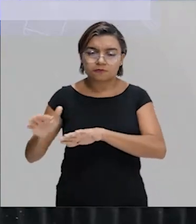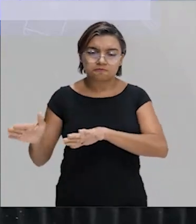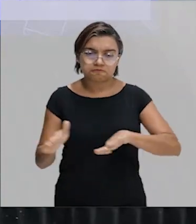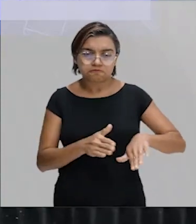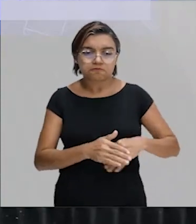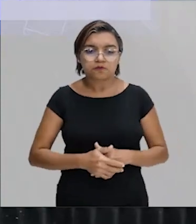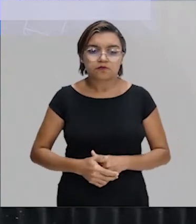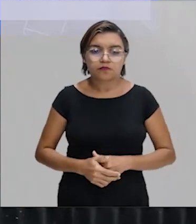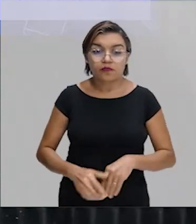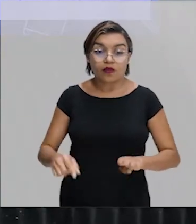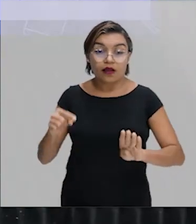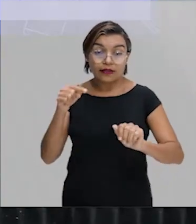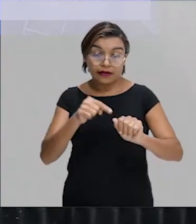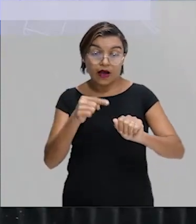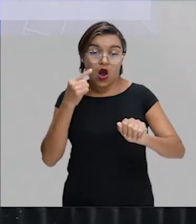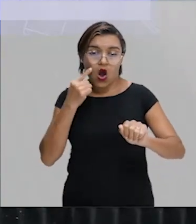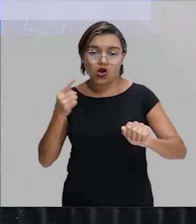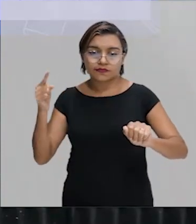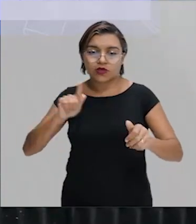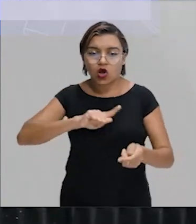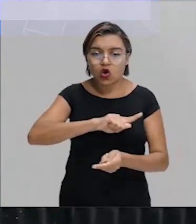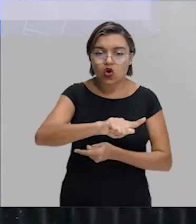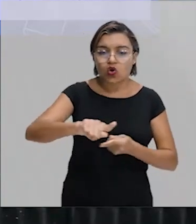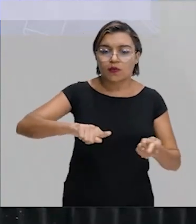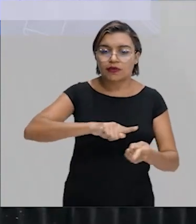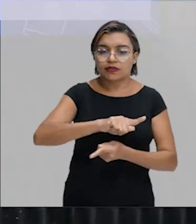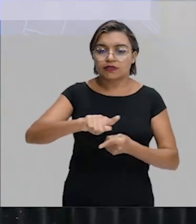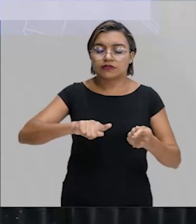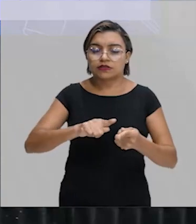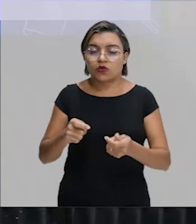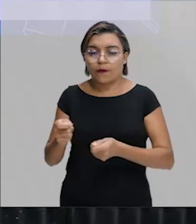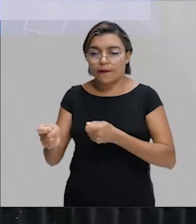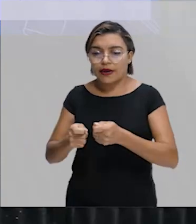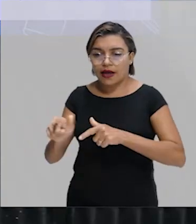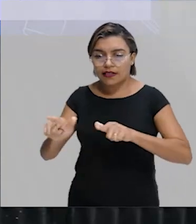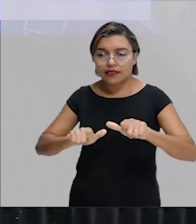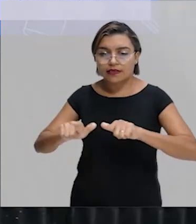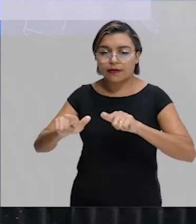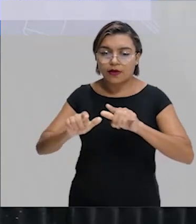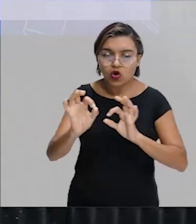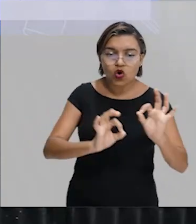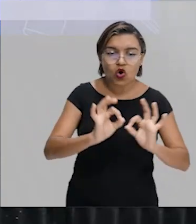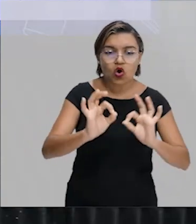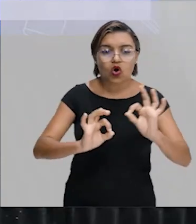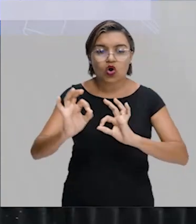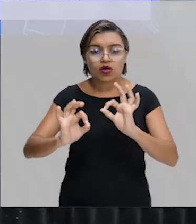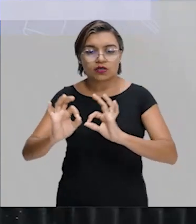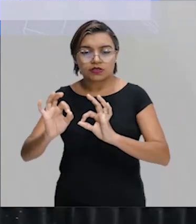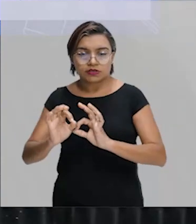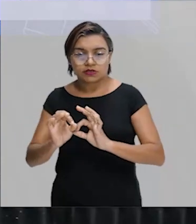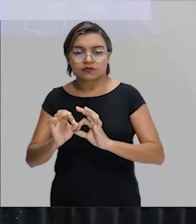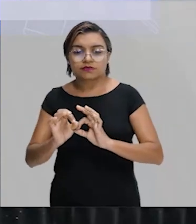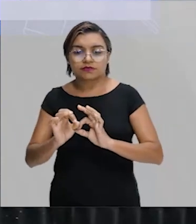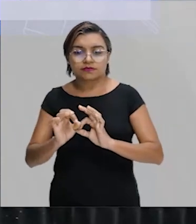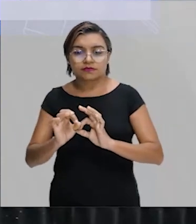É correto afirmar aqui. Letra A. A globalização reorganizou o mercado de trabalho com intensa